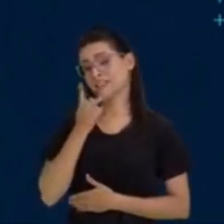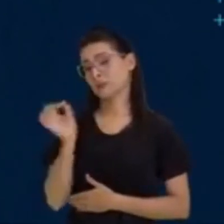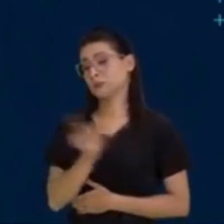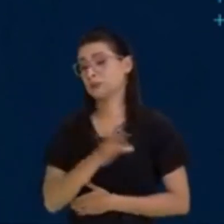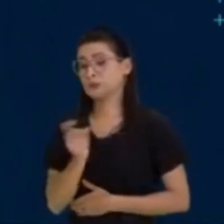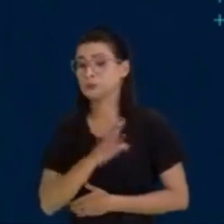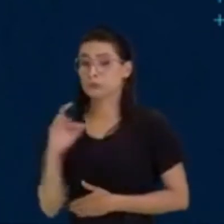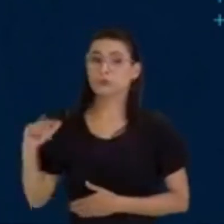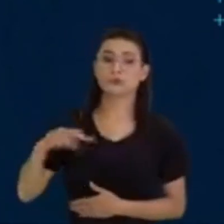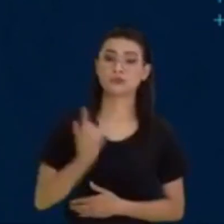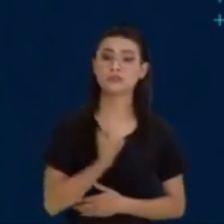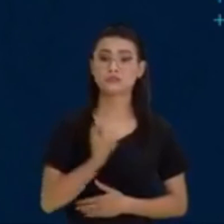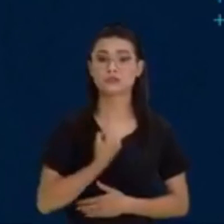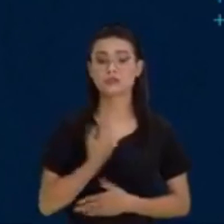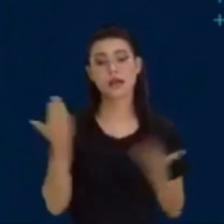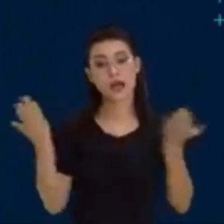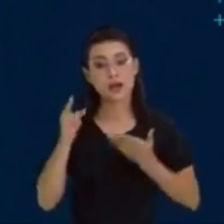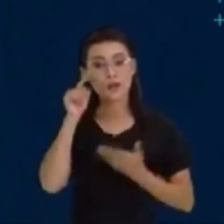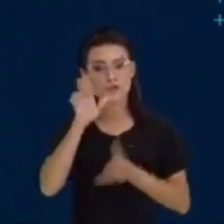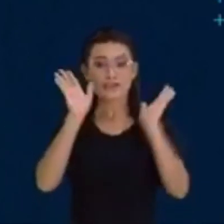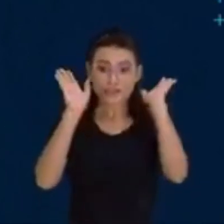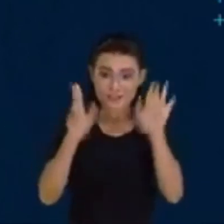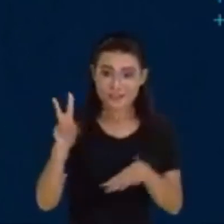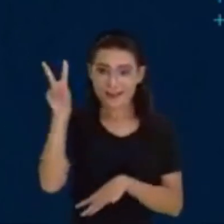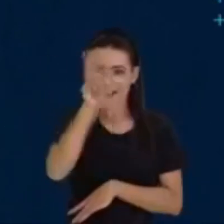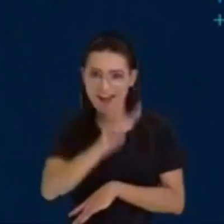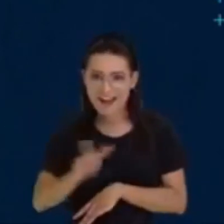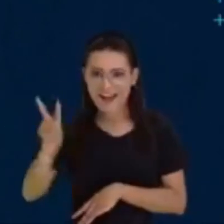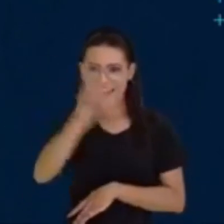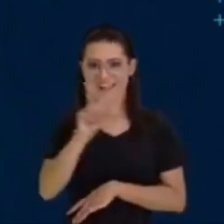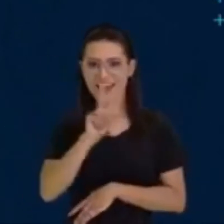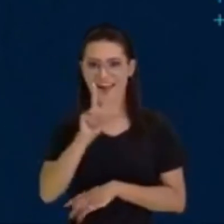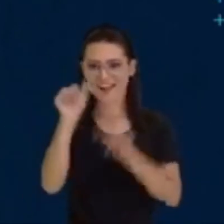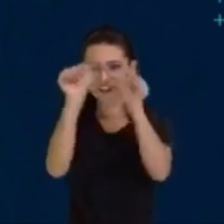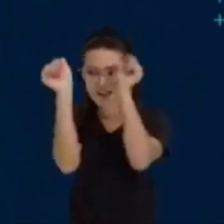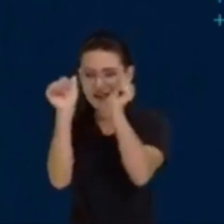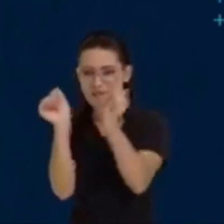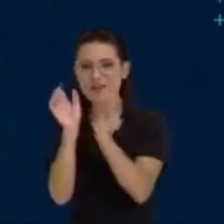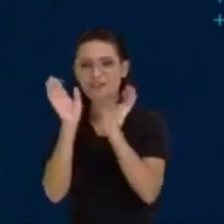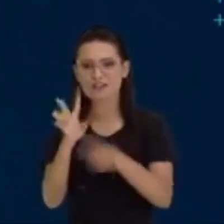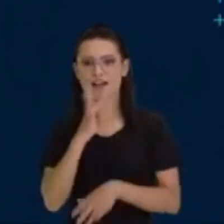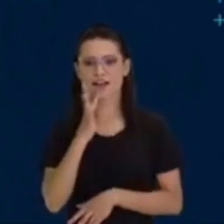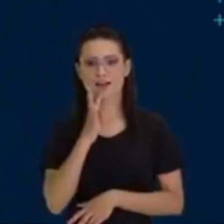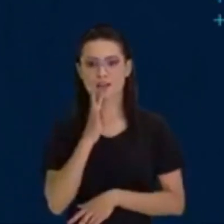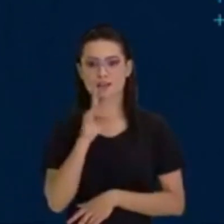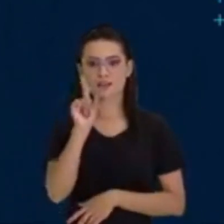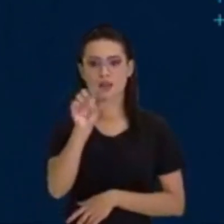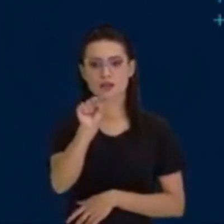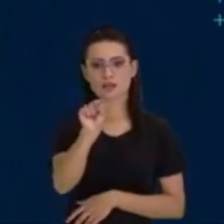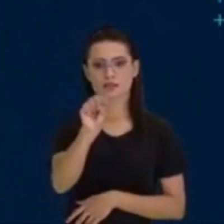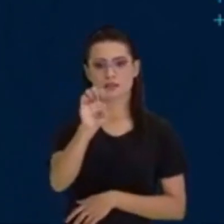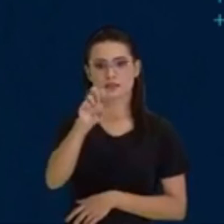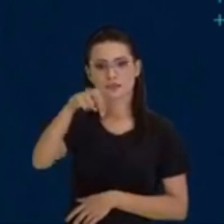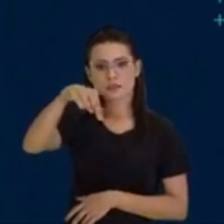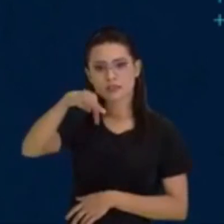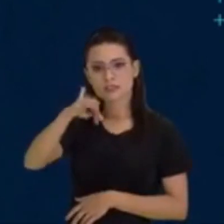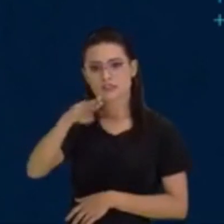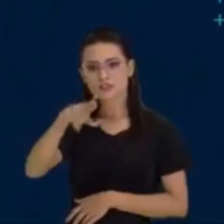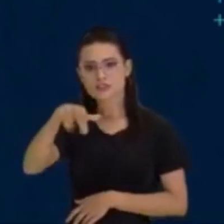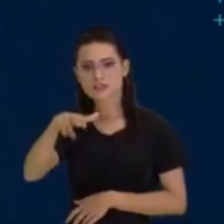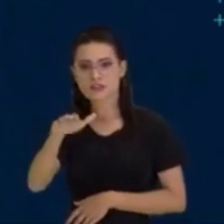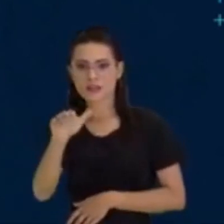Logo, observando as imagens e a situação, o que poderia ser a sentina? Letra B, gente, sentina é o